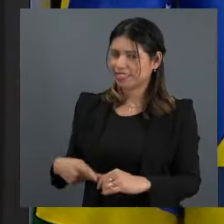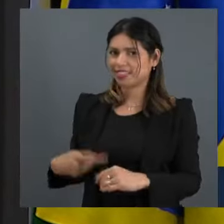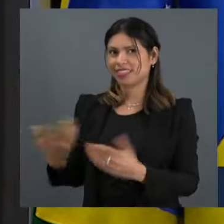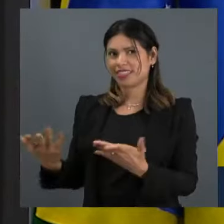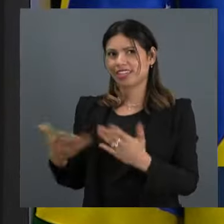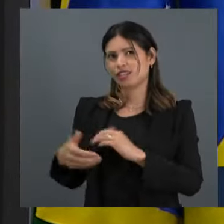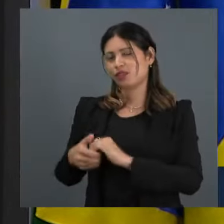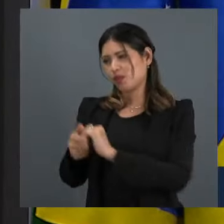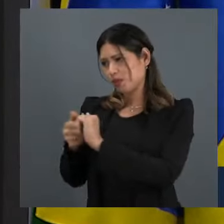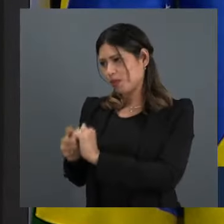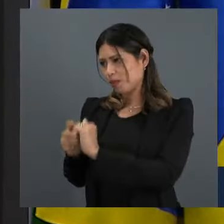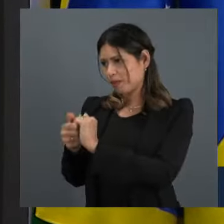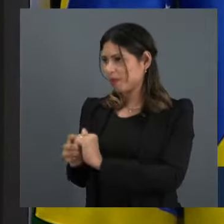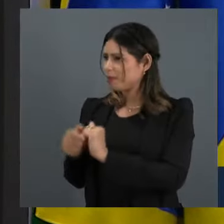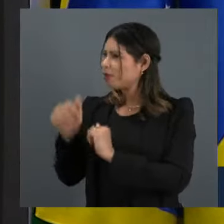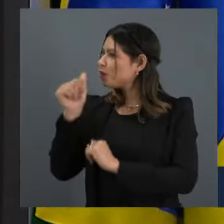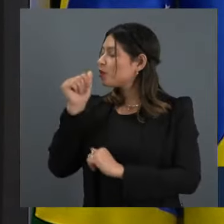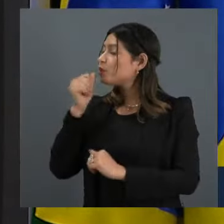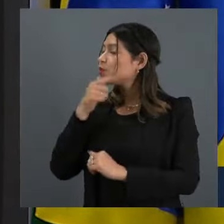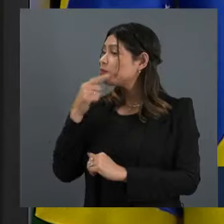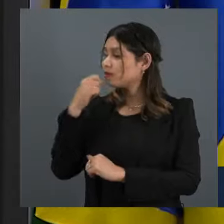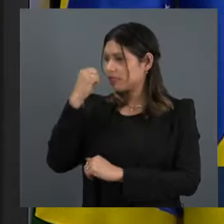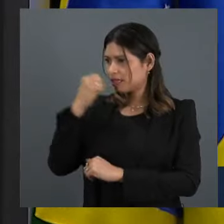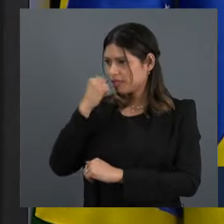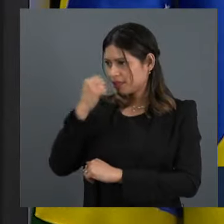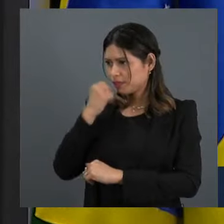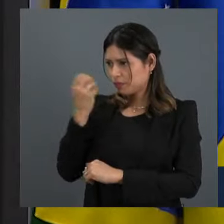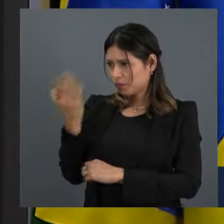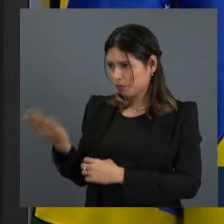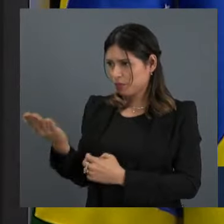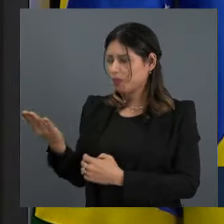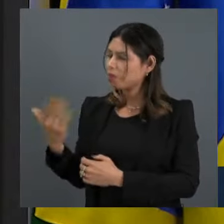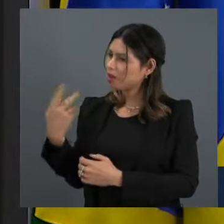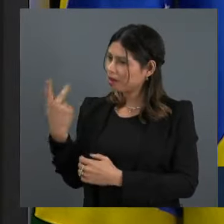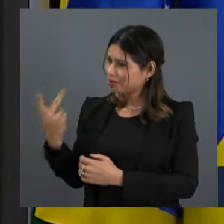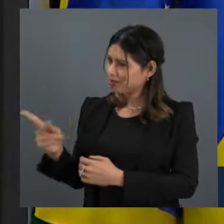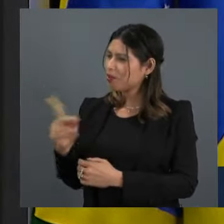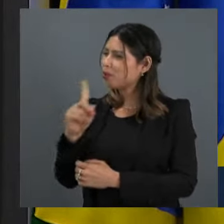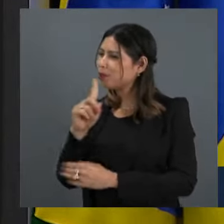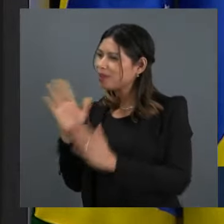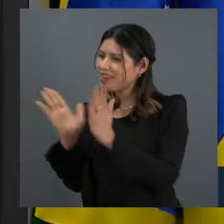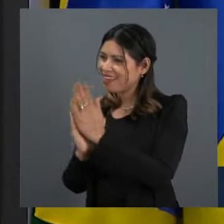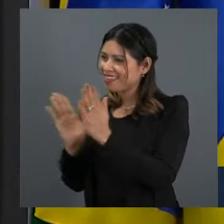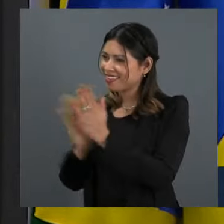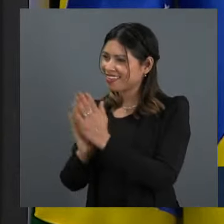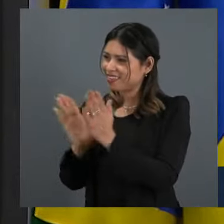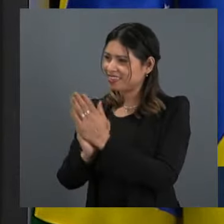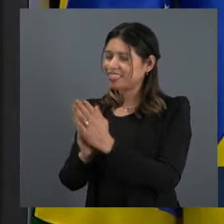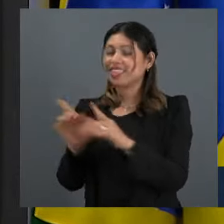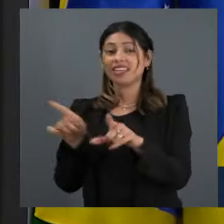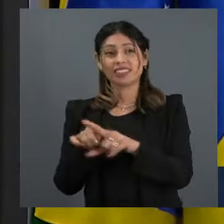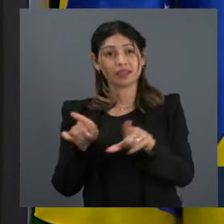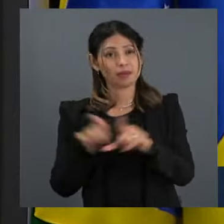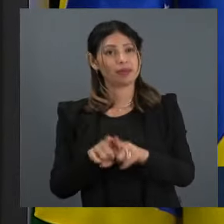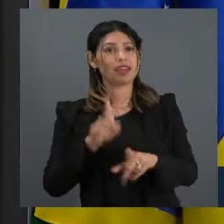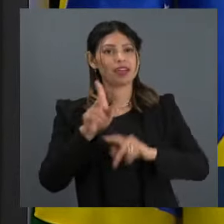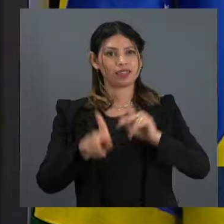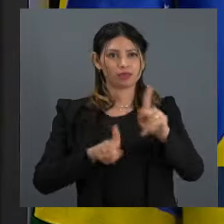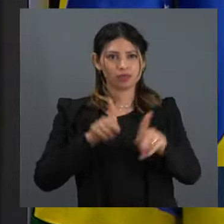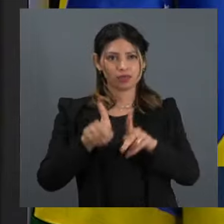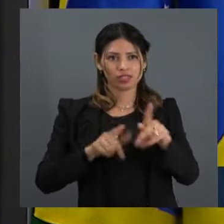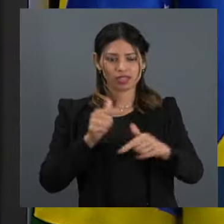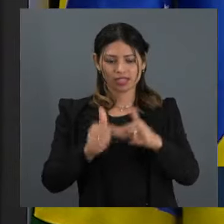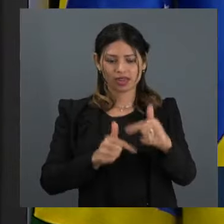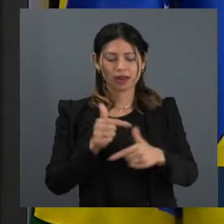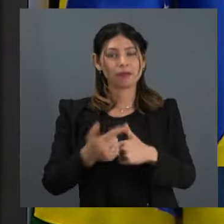meu irmão, senador Elton Fagundes, pelo seu aniversário, funcionários dessa casa, assessores,